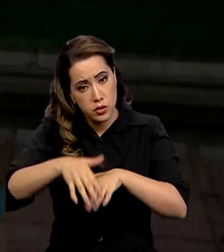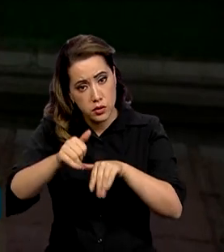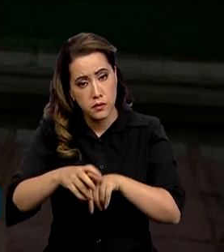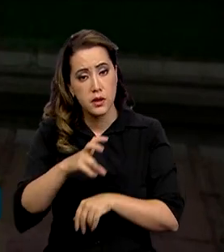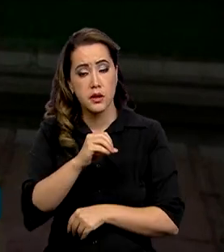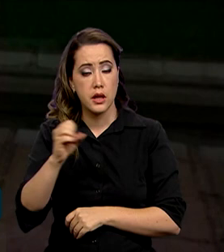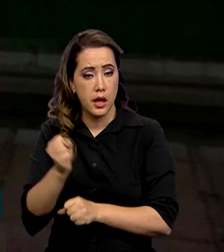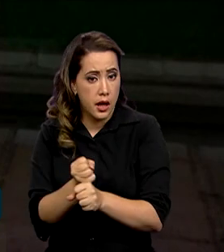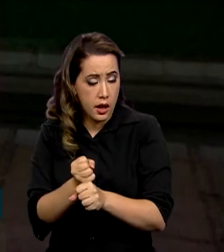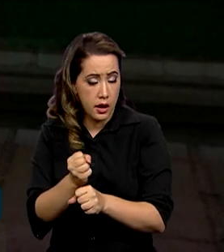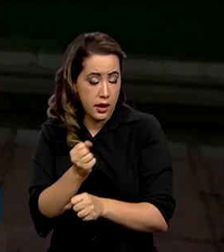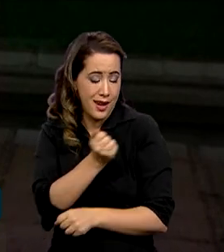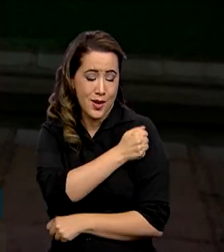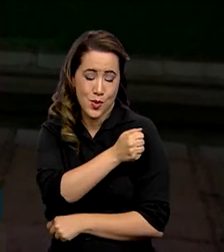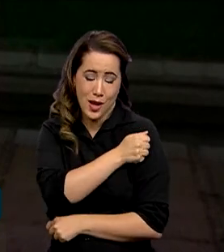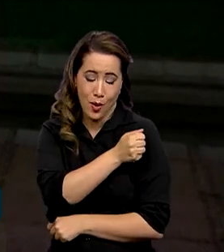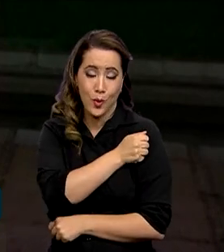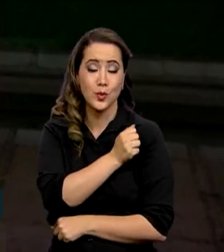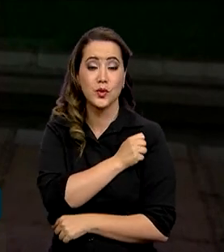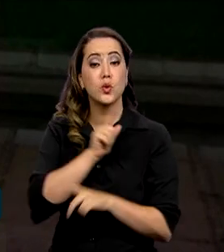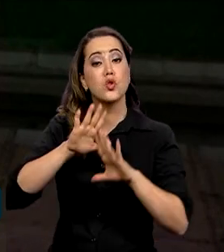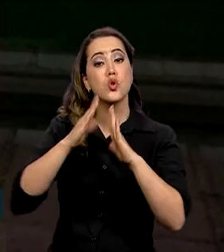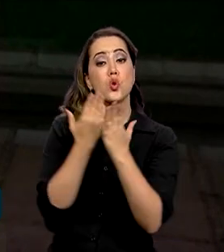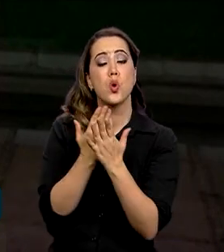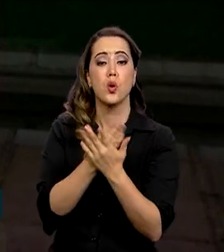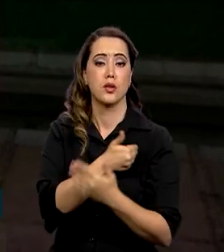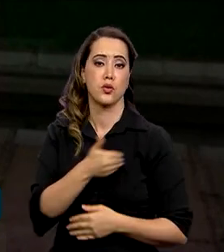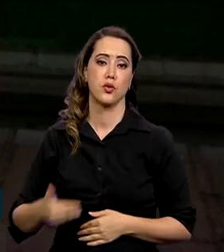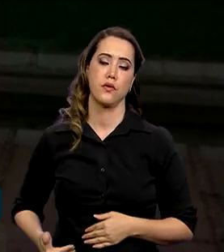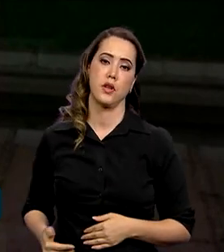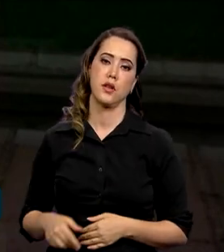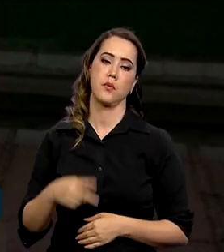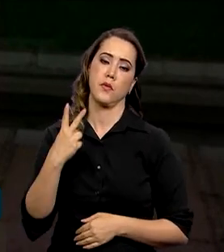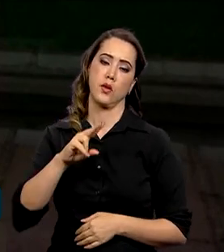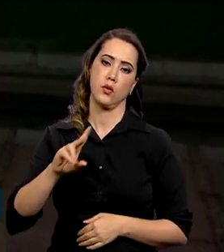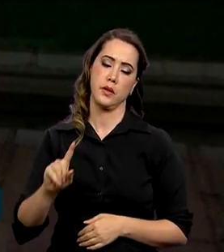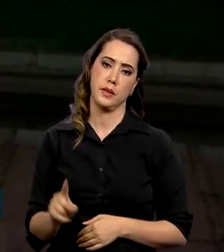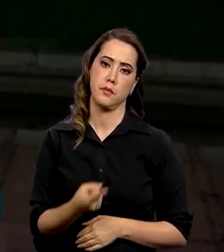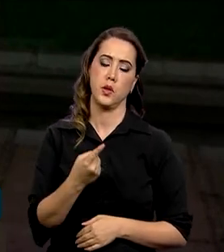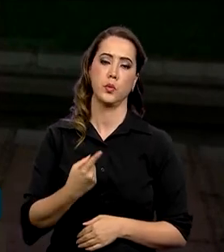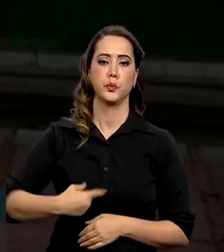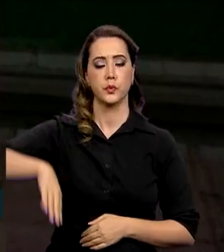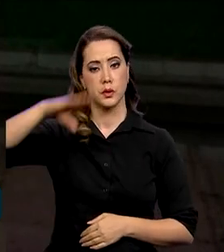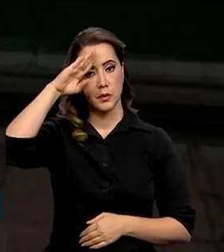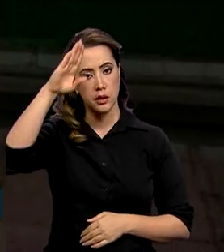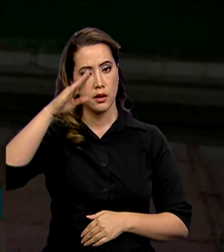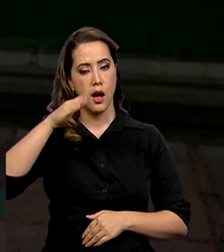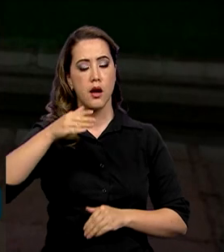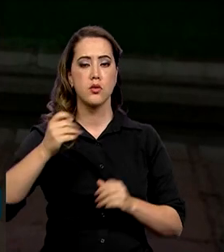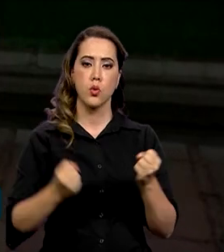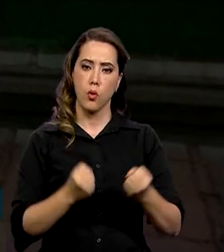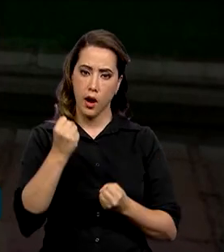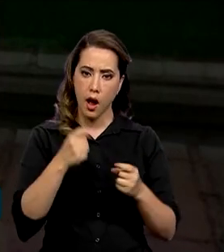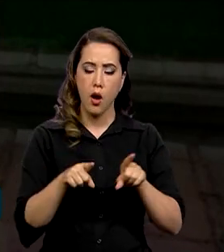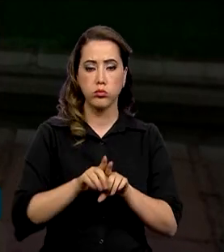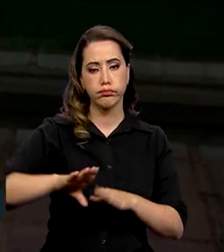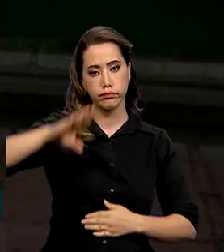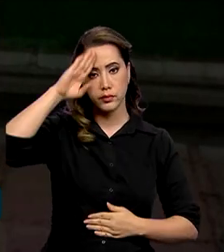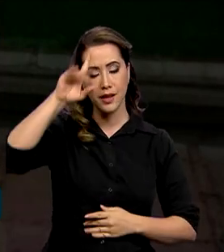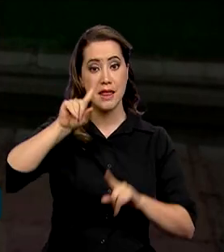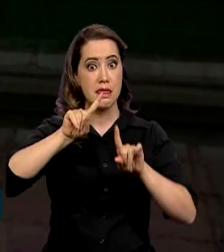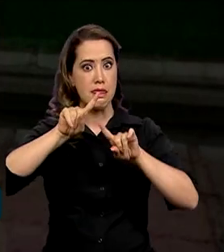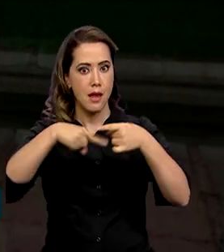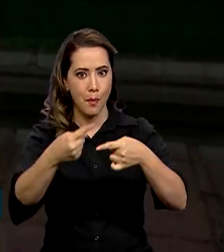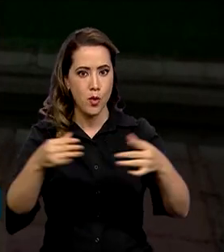alunos de escolas públicas e cerca de 2 mil militares com veículos e tropas, para fechar a festa, um show da